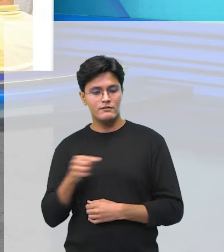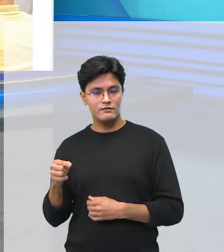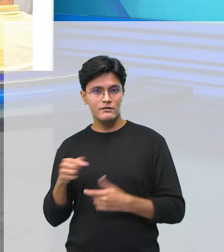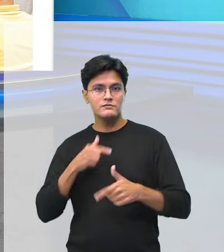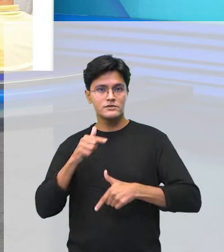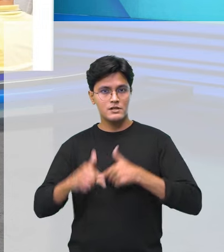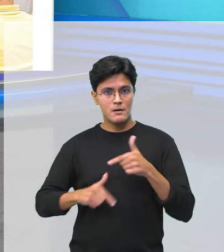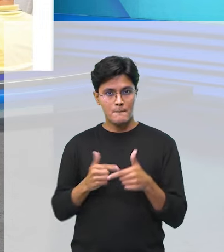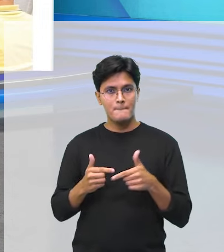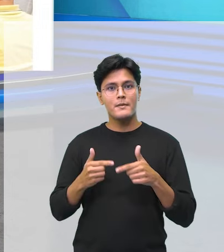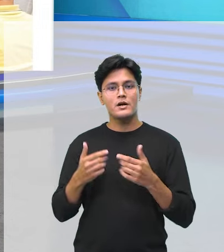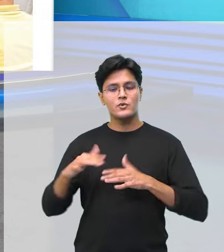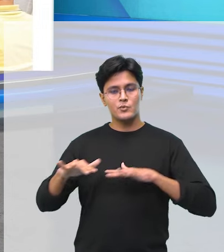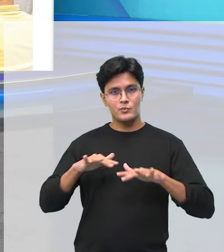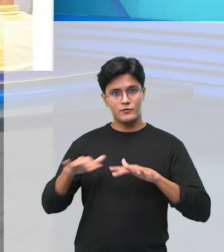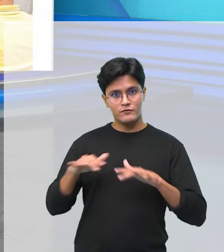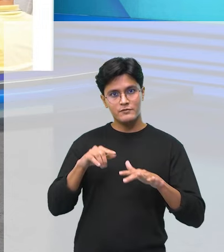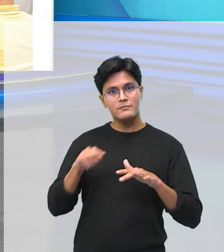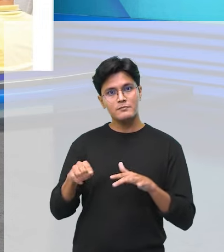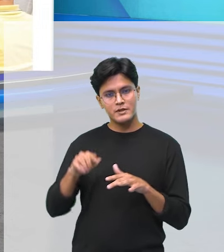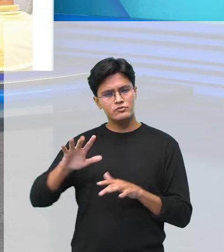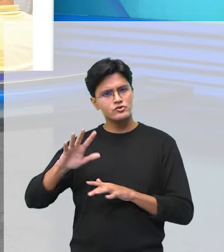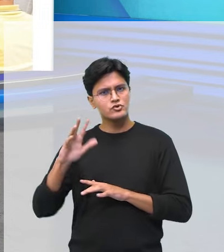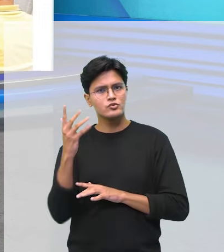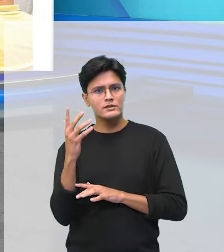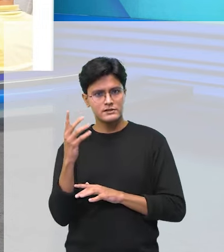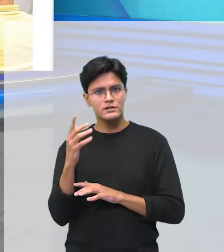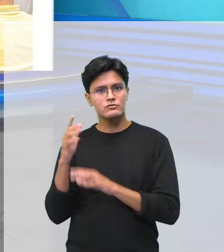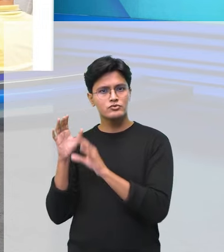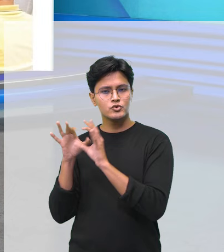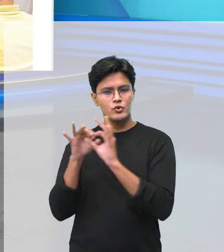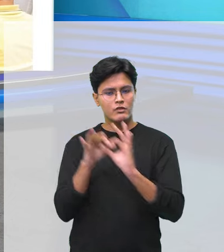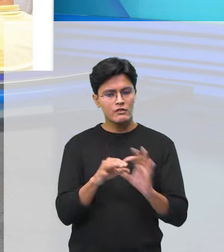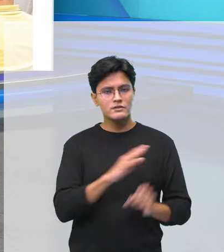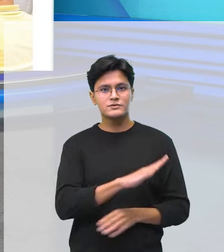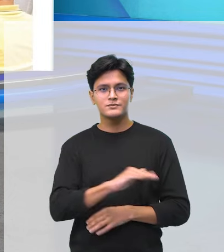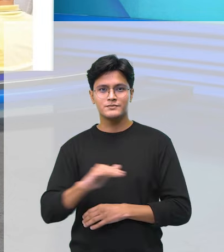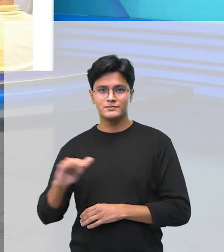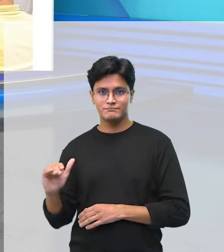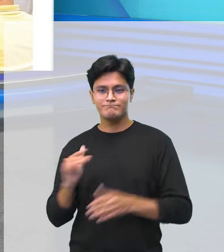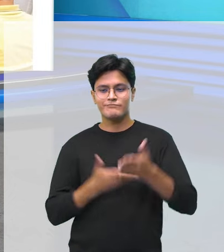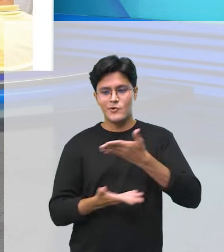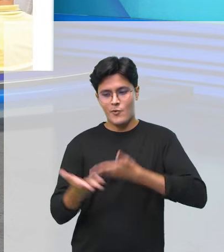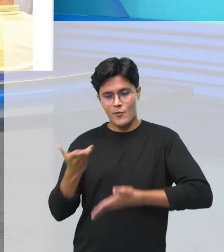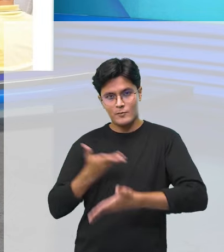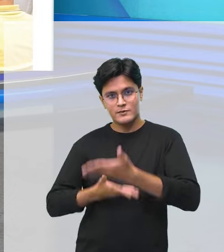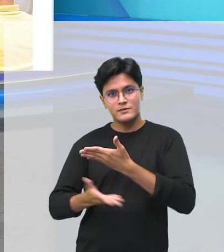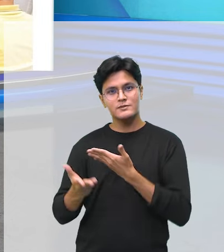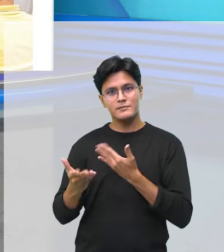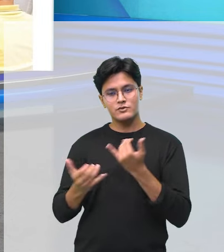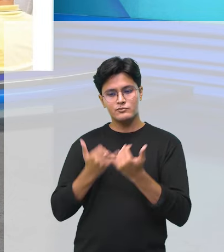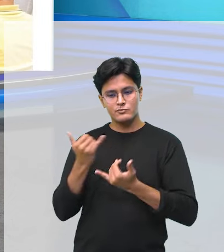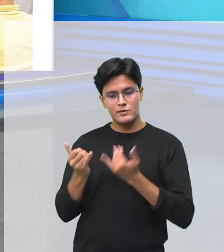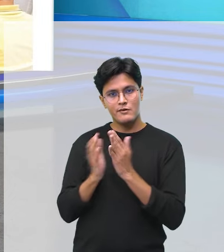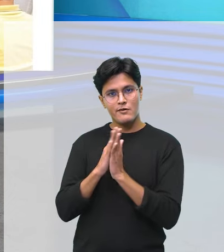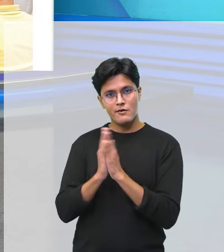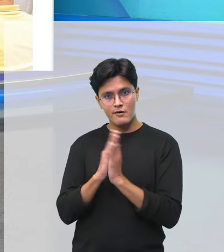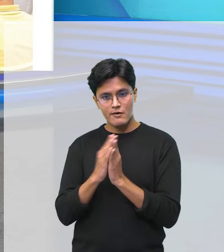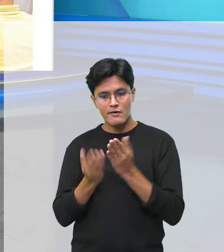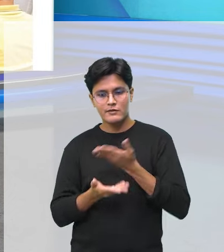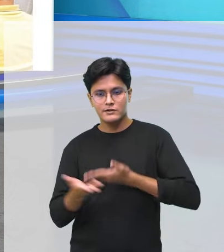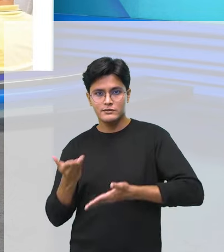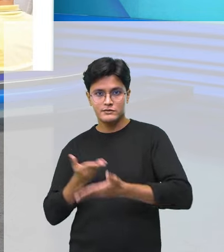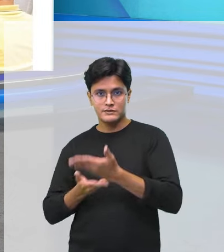trazem situações que são pertinentes à infância, que é o compartilhamento de brinquedos e fazem com que